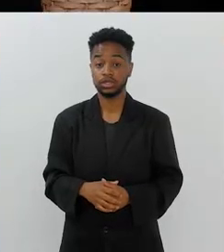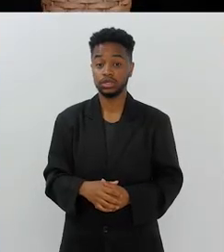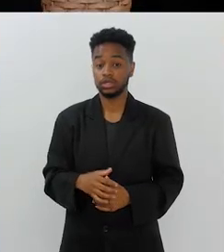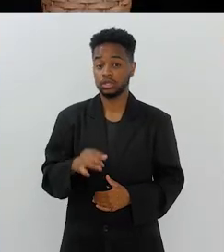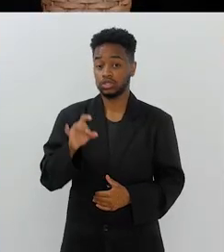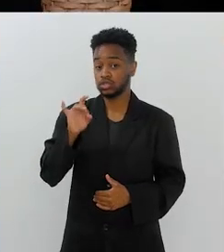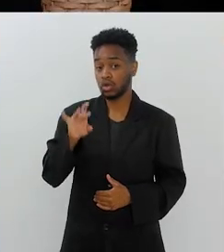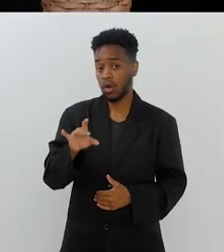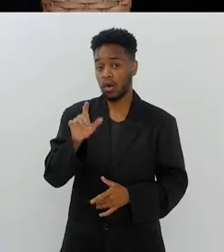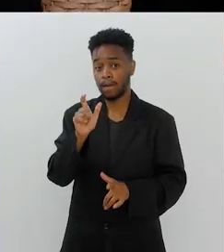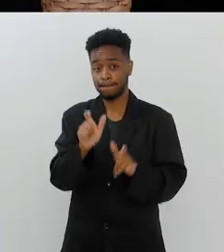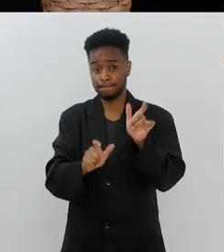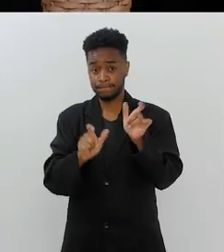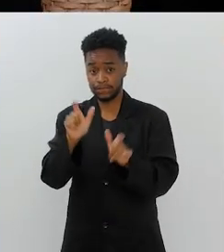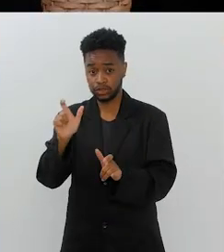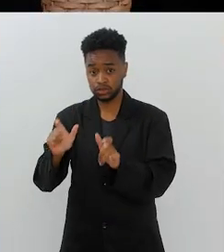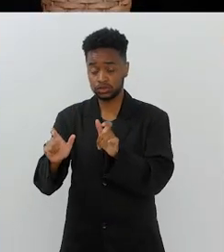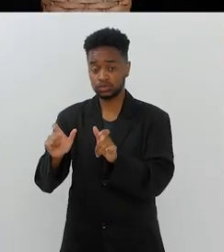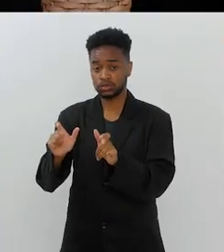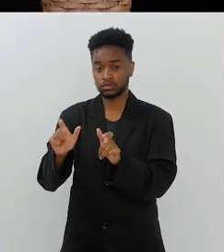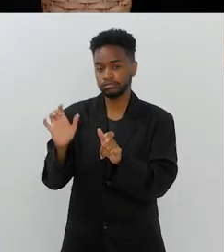Só quem tem um mapa